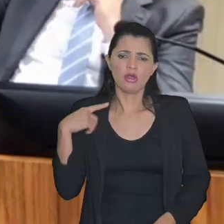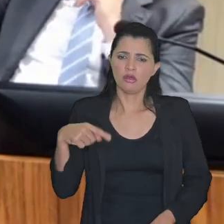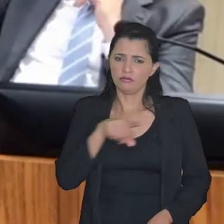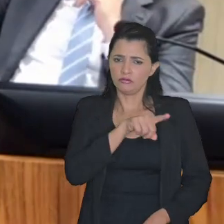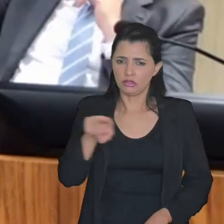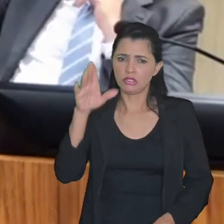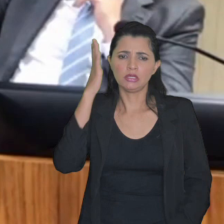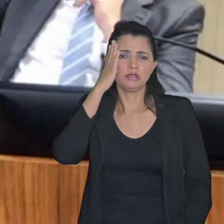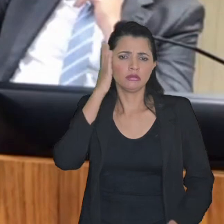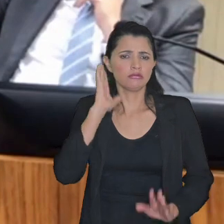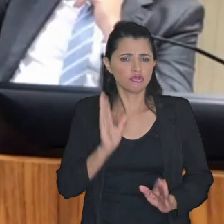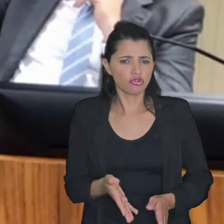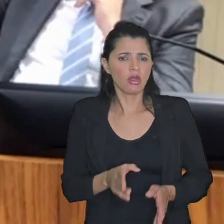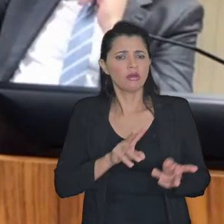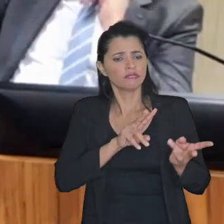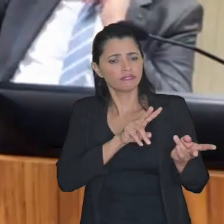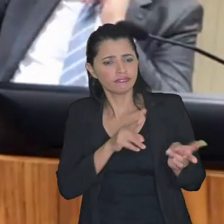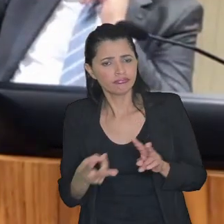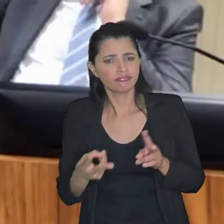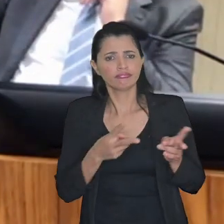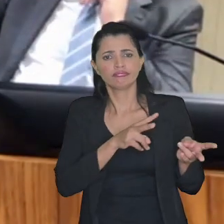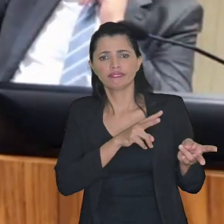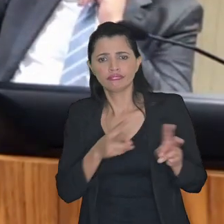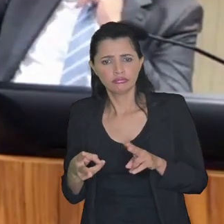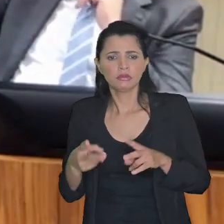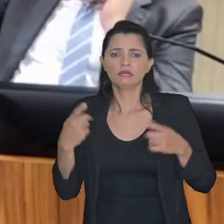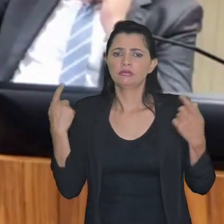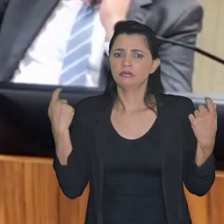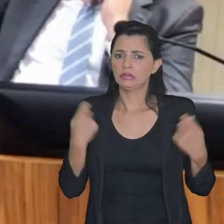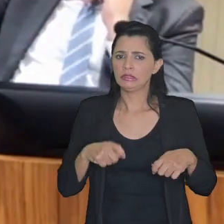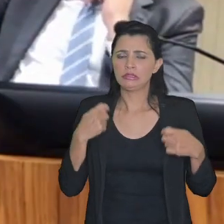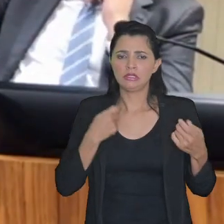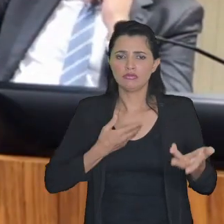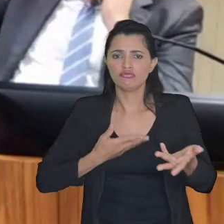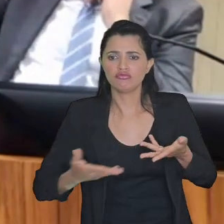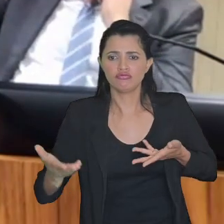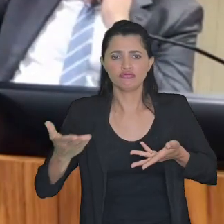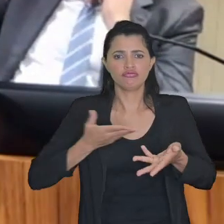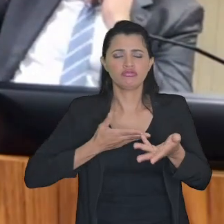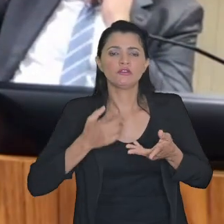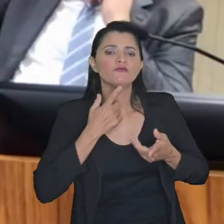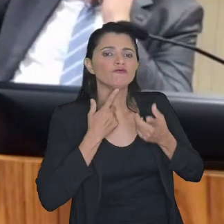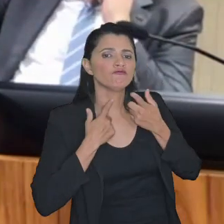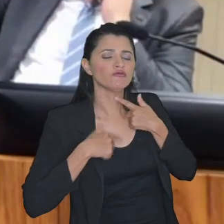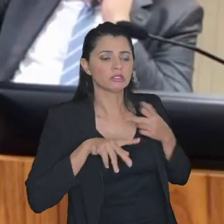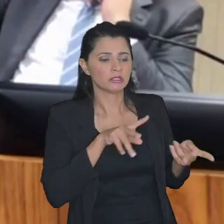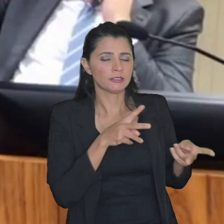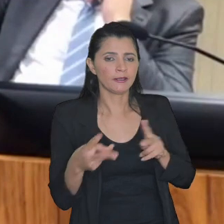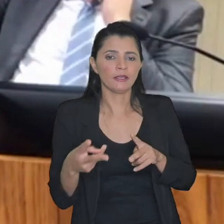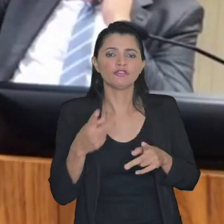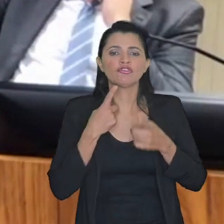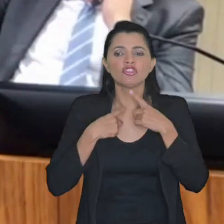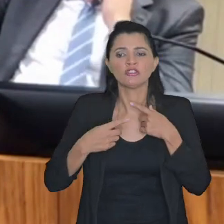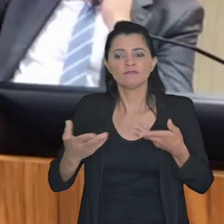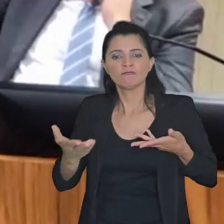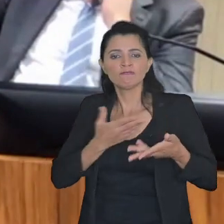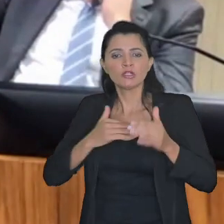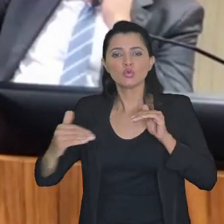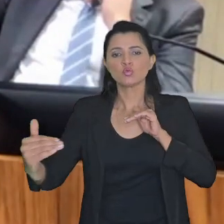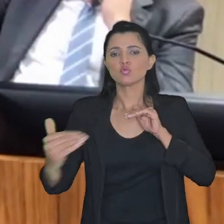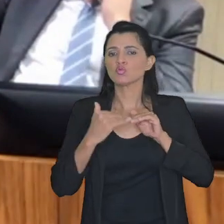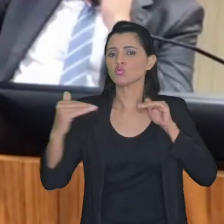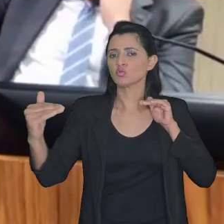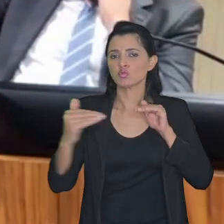todos os senhores transação demanda confluência de desejos convergência de vontades